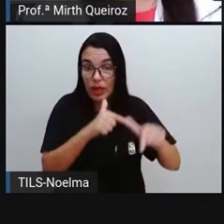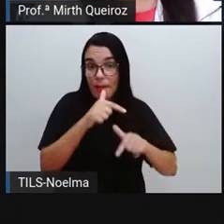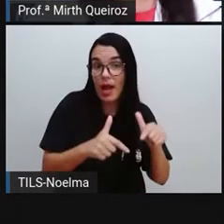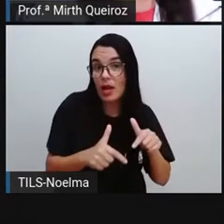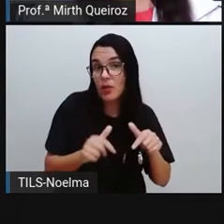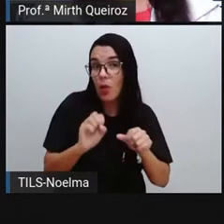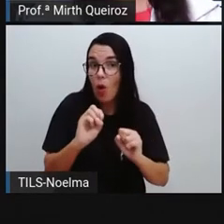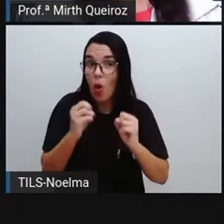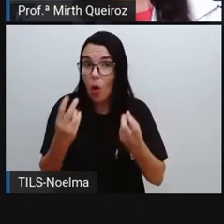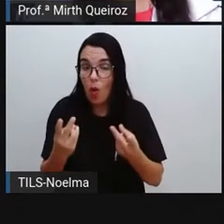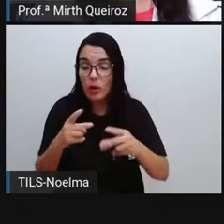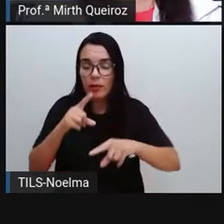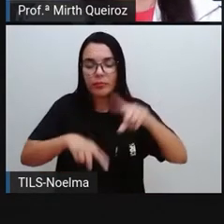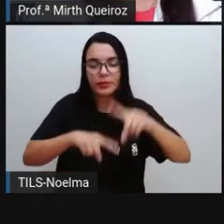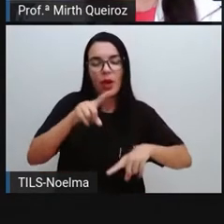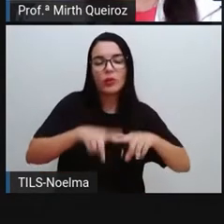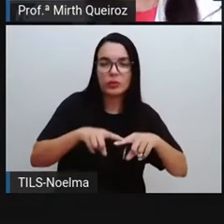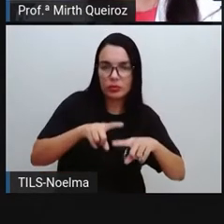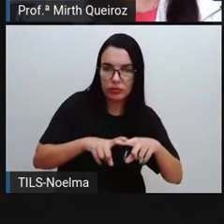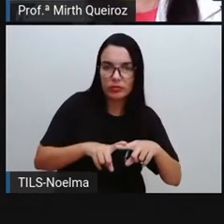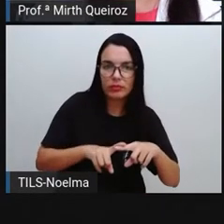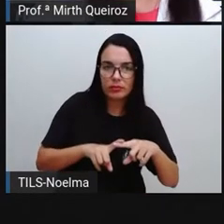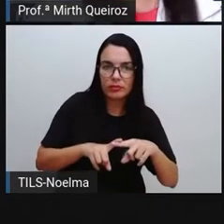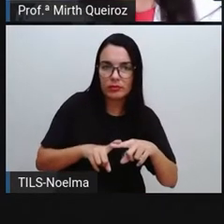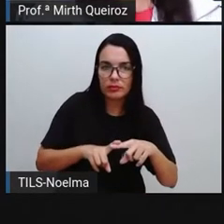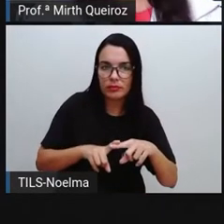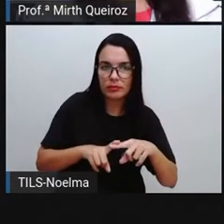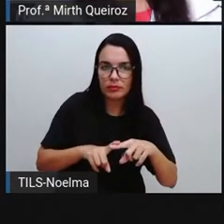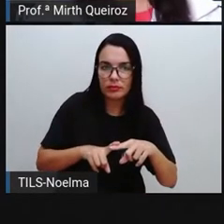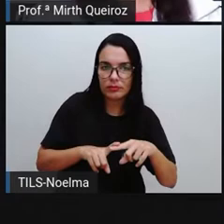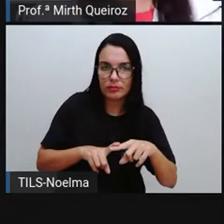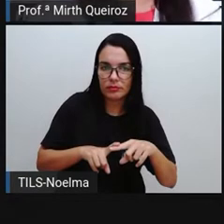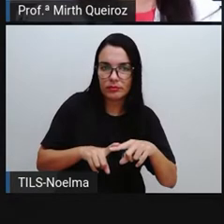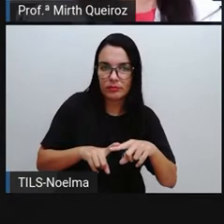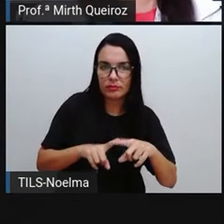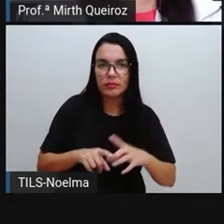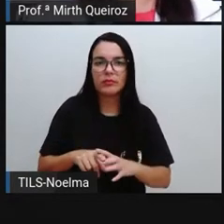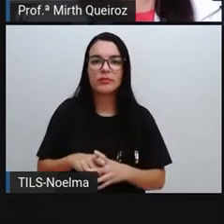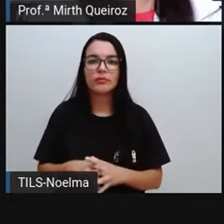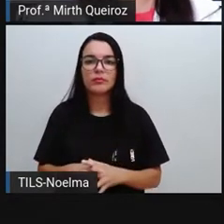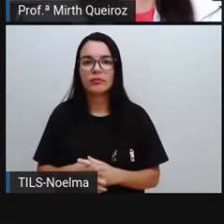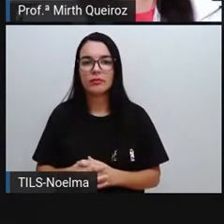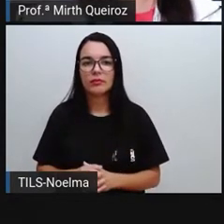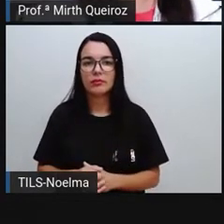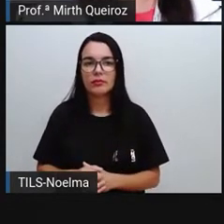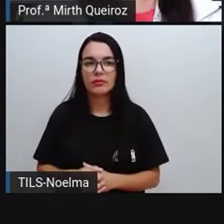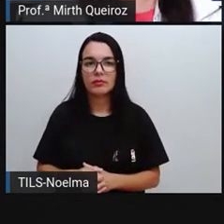bens imateriais ou bens materiais, certo?